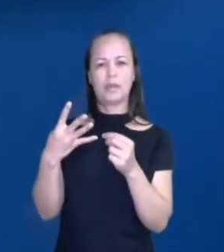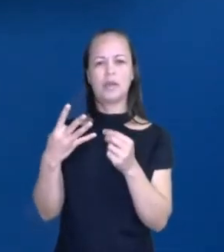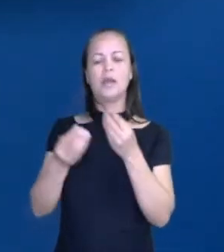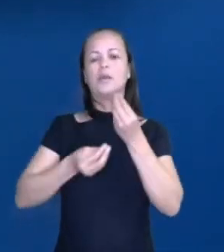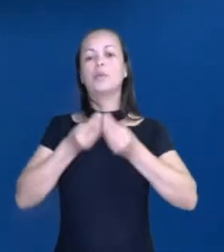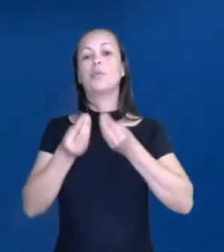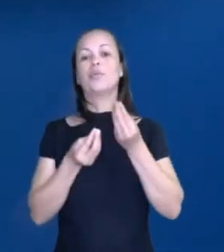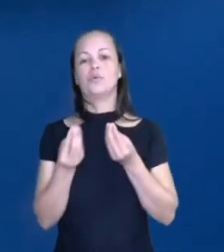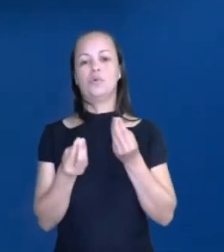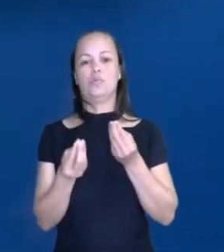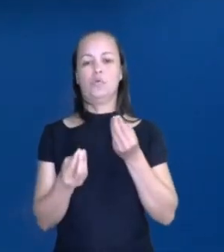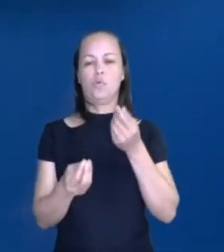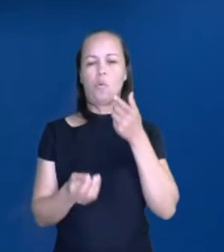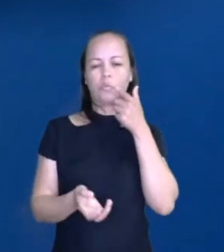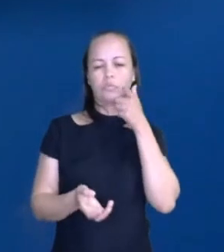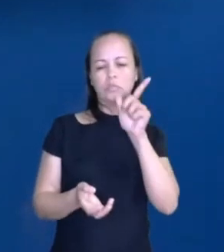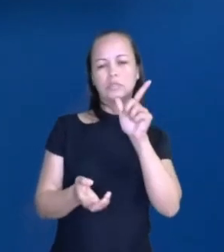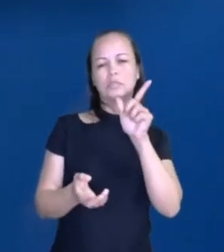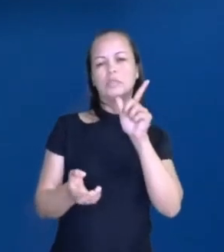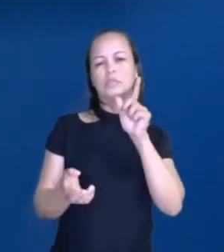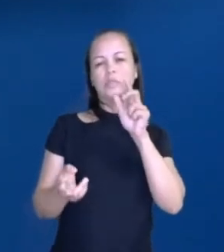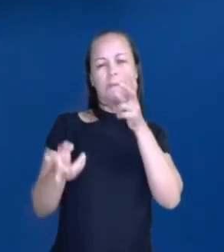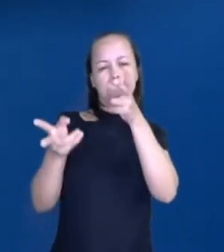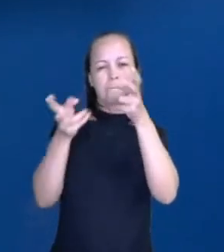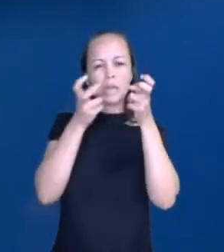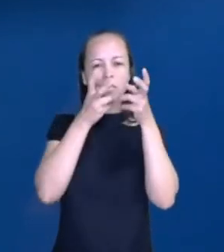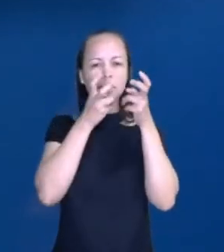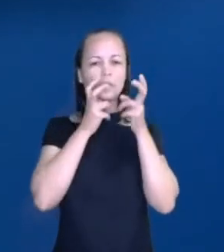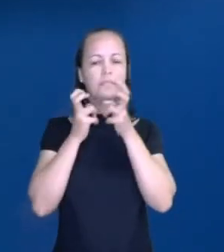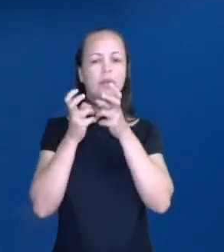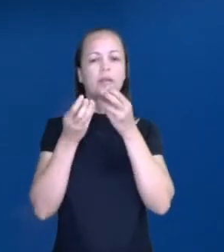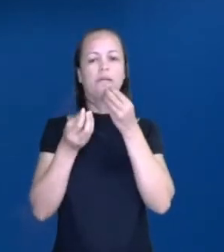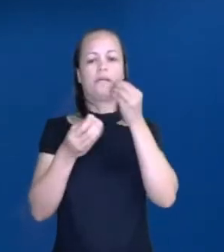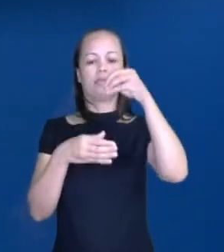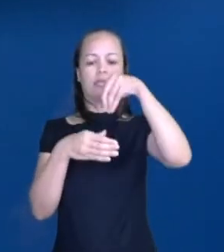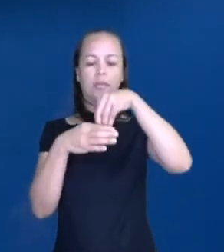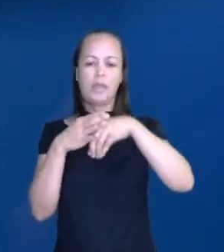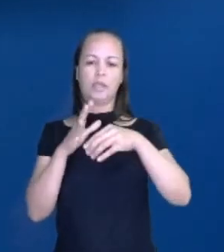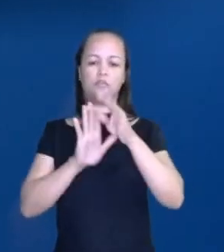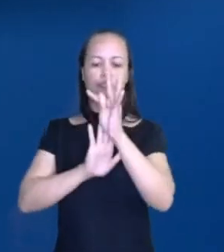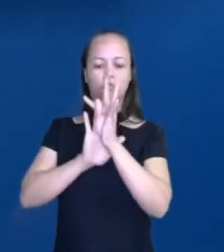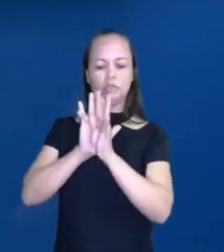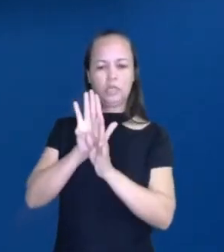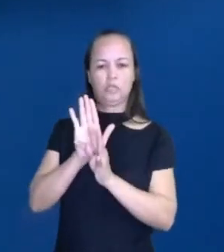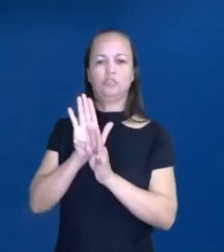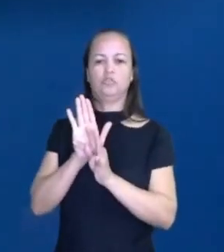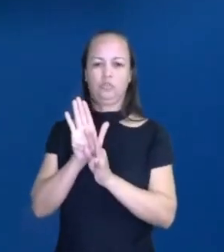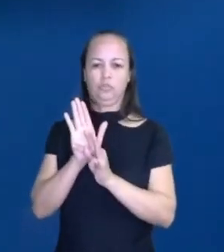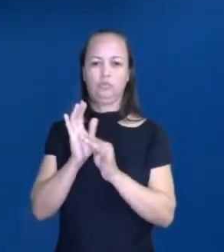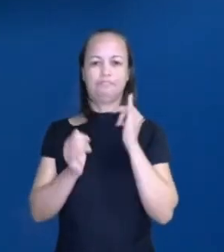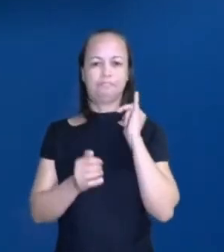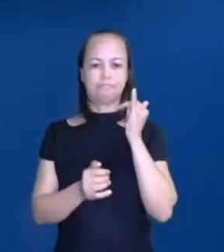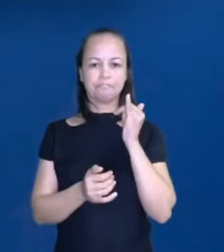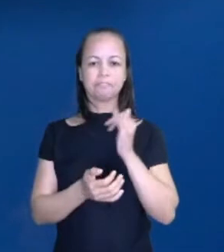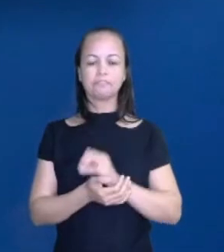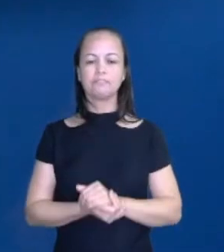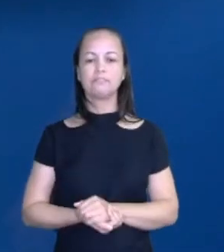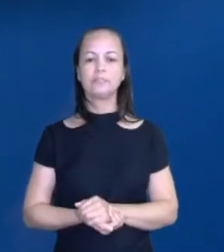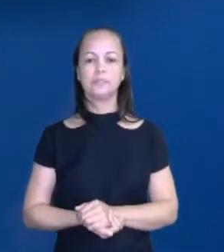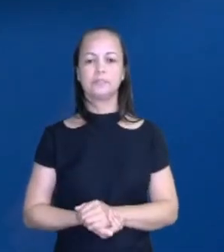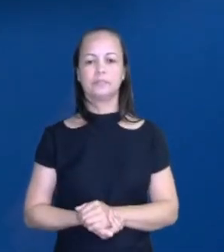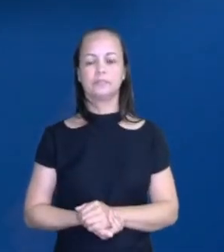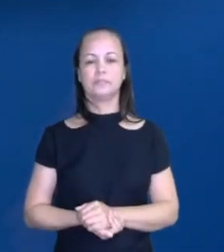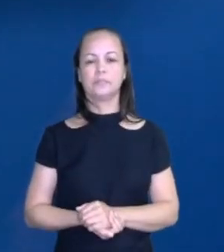consegue ver, como é que a gente consegue perceber dentro do texto narrativo essas estruturas. Vamos